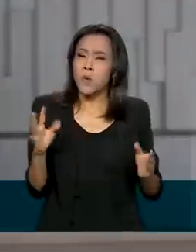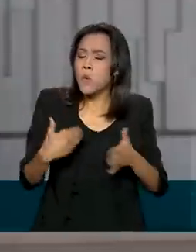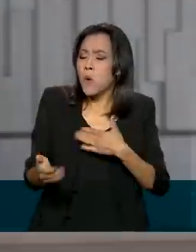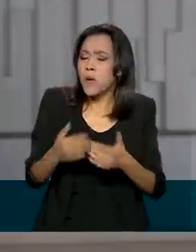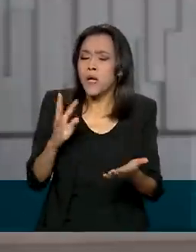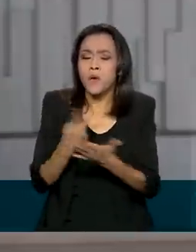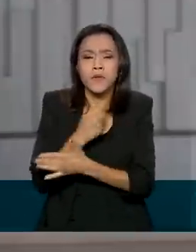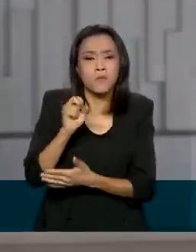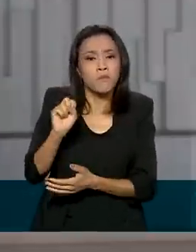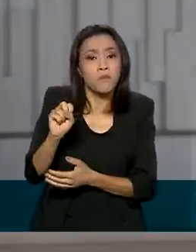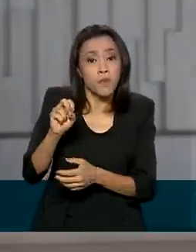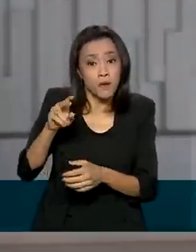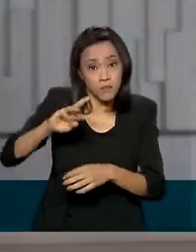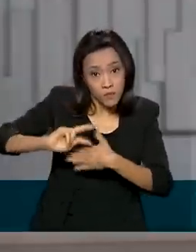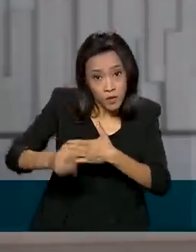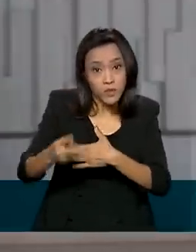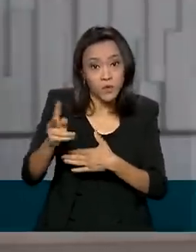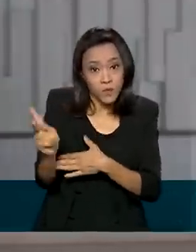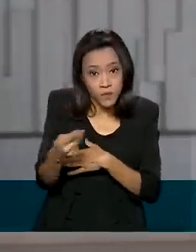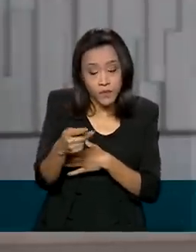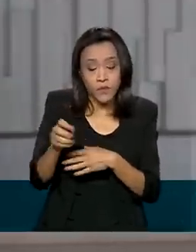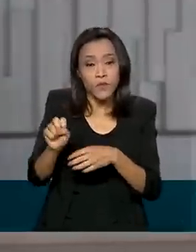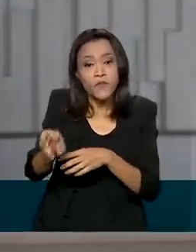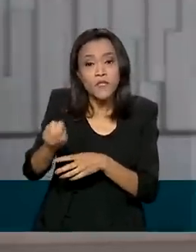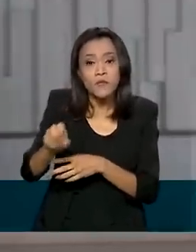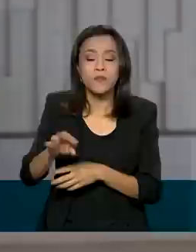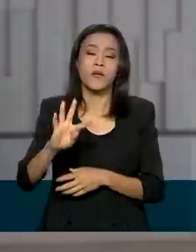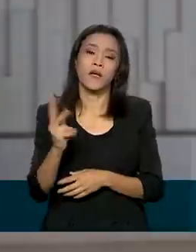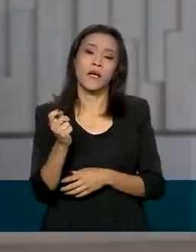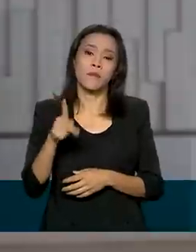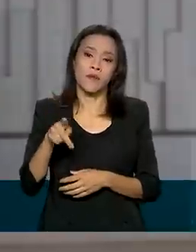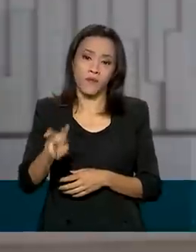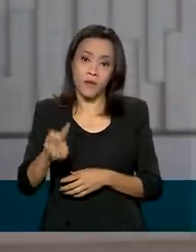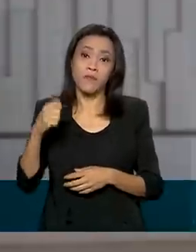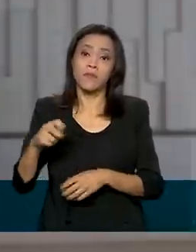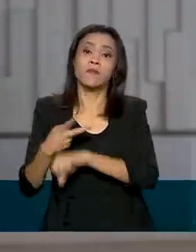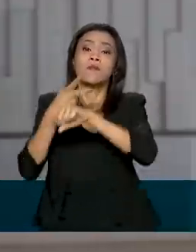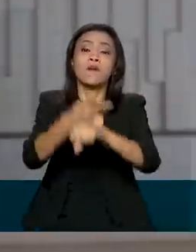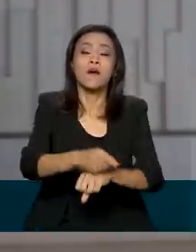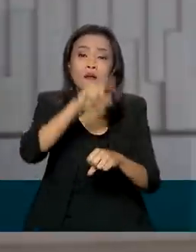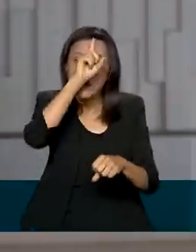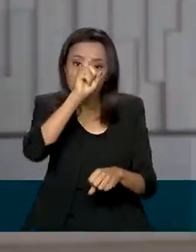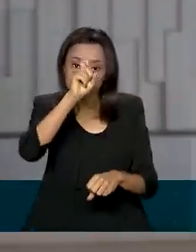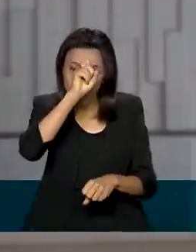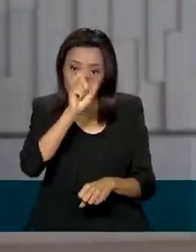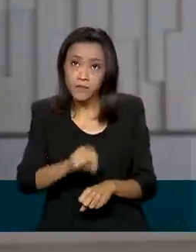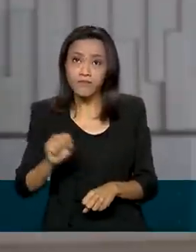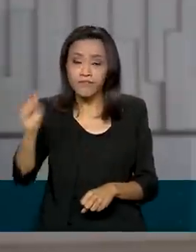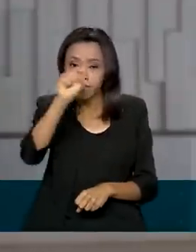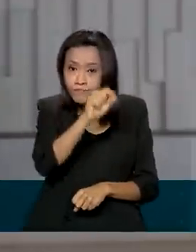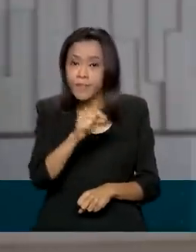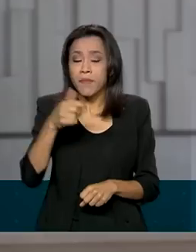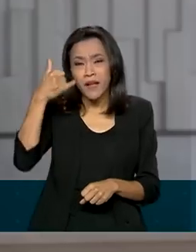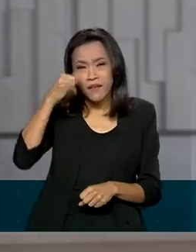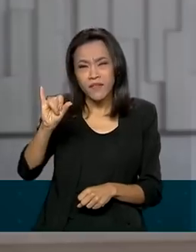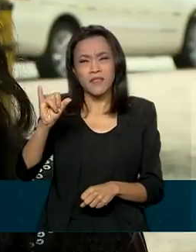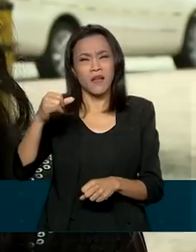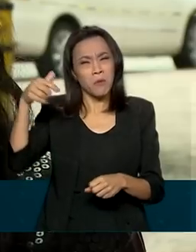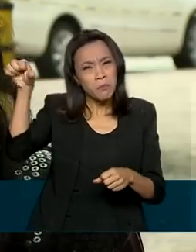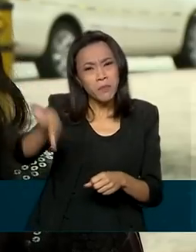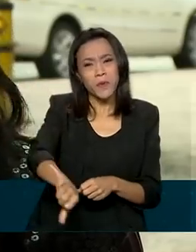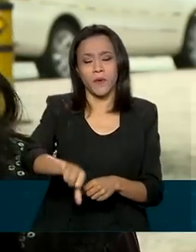HPV precisa de acompanhamento no serviço de saúde para tratamento e prevenção de complicações.